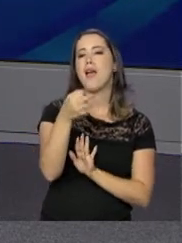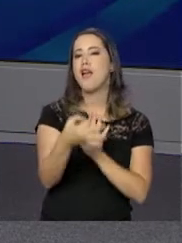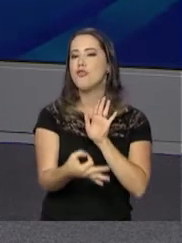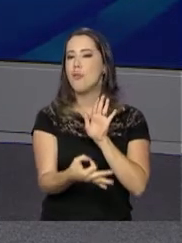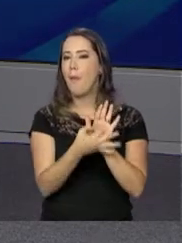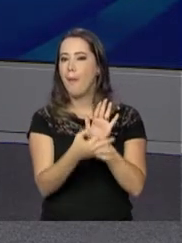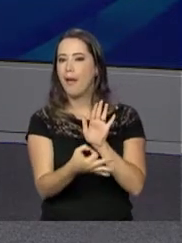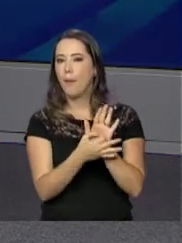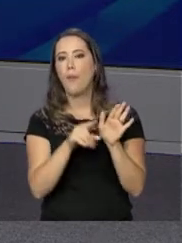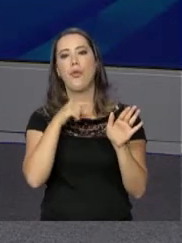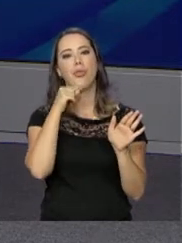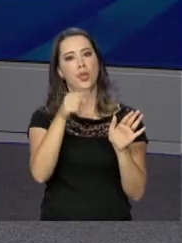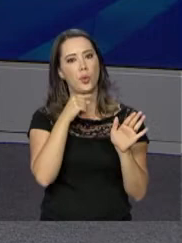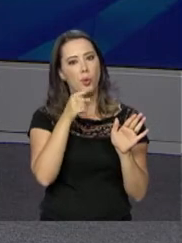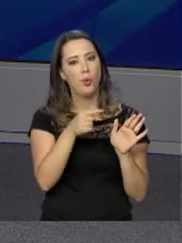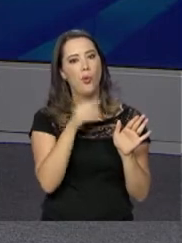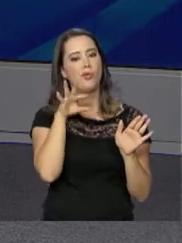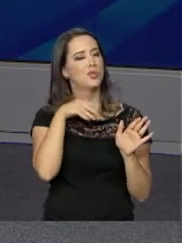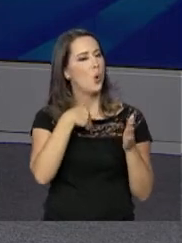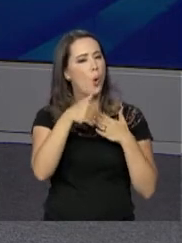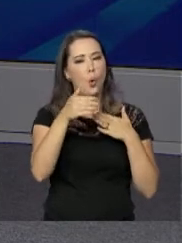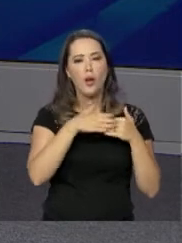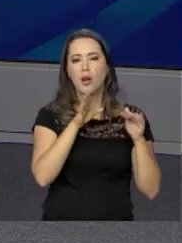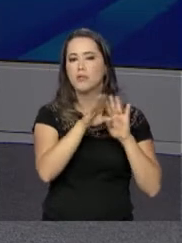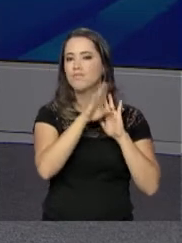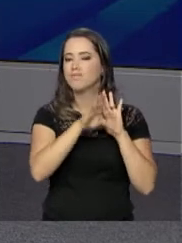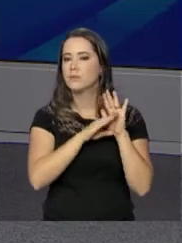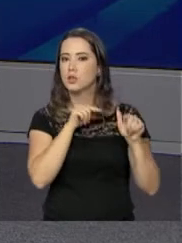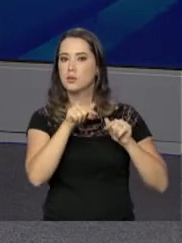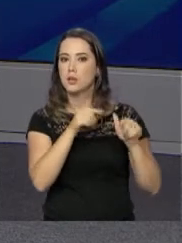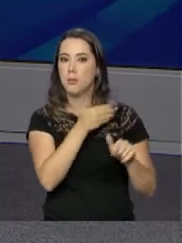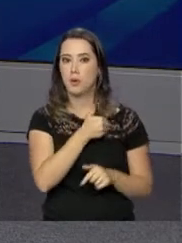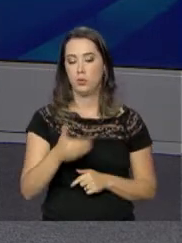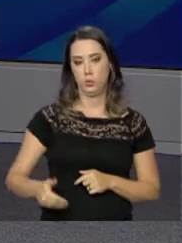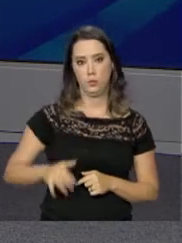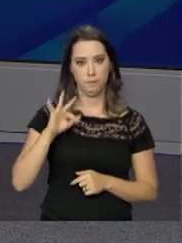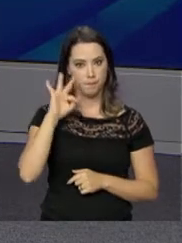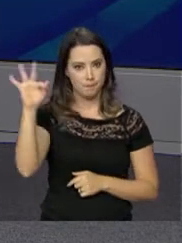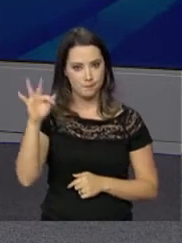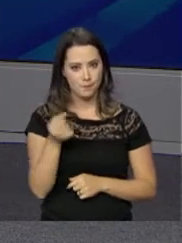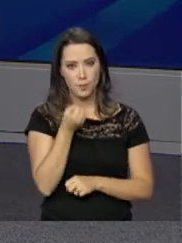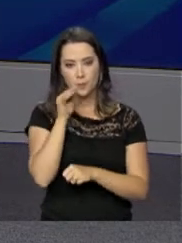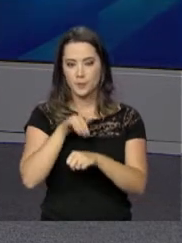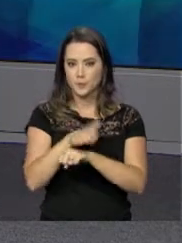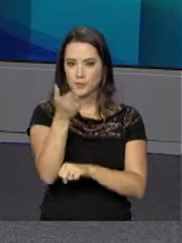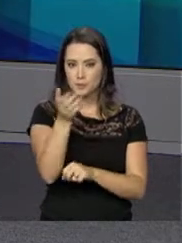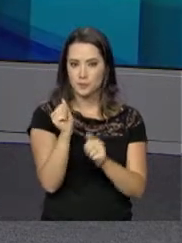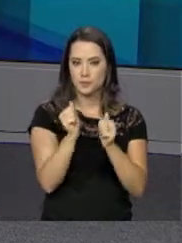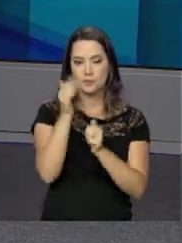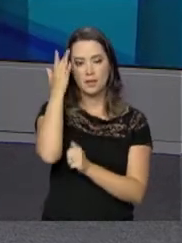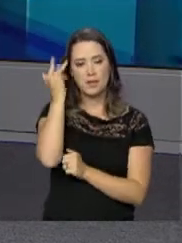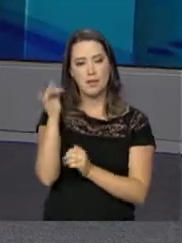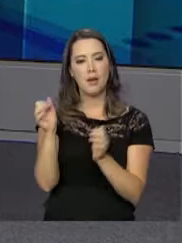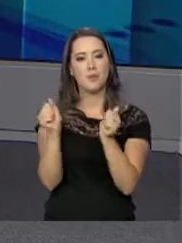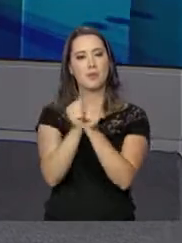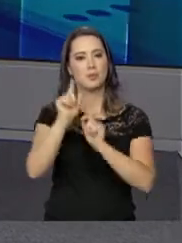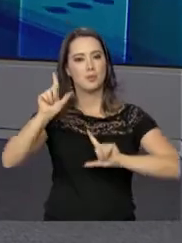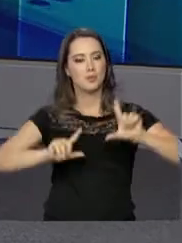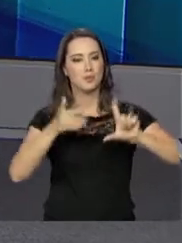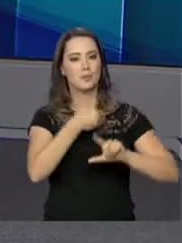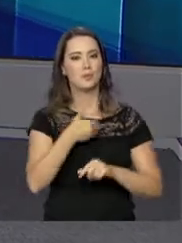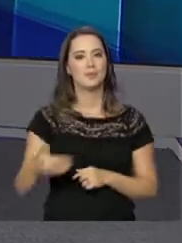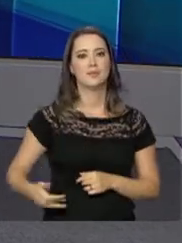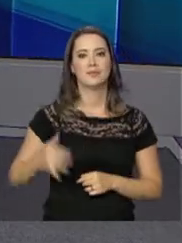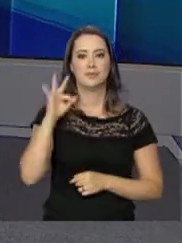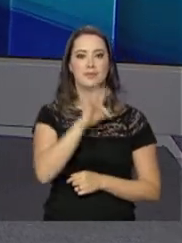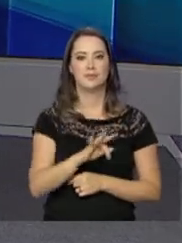reportagens e dúvidas sobre programas e ações do governo federal. Uma boa noite para você e até amanhã. Continue com a gente aqui